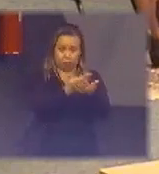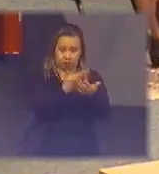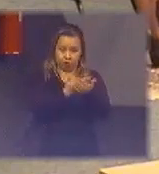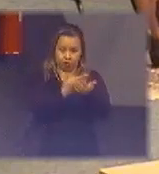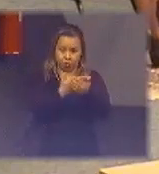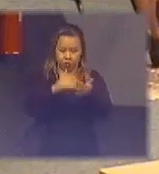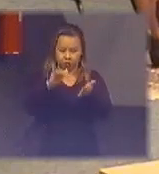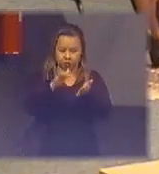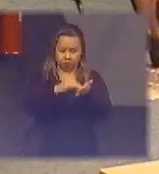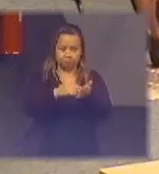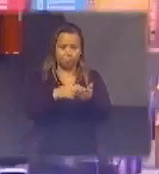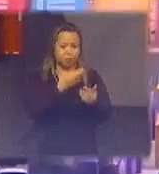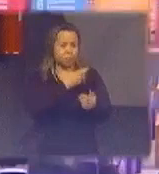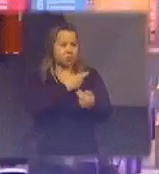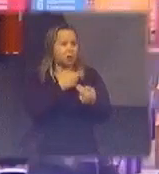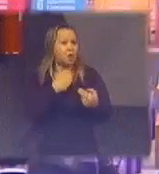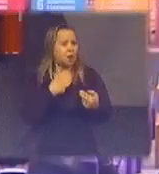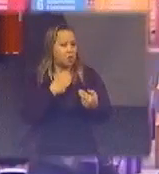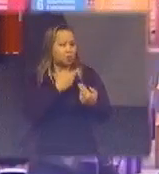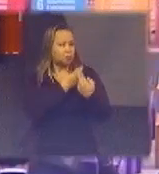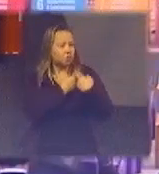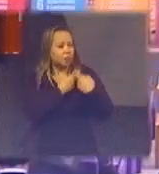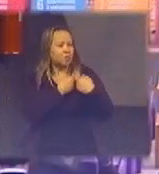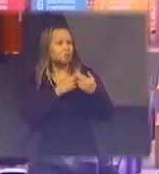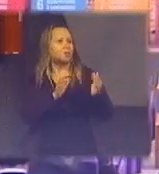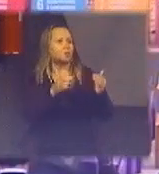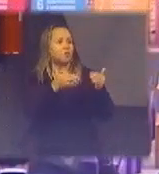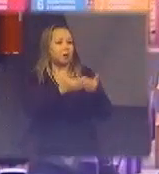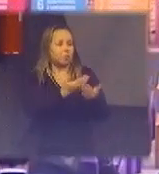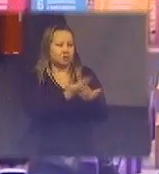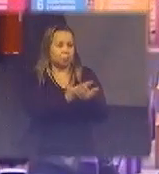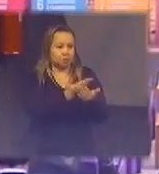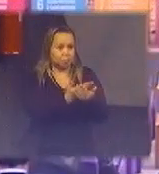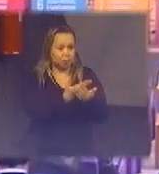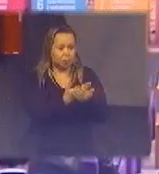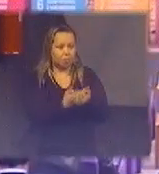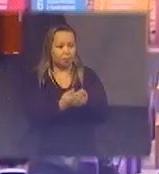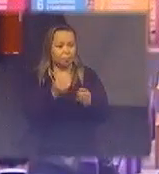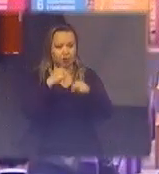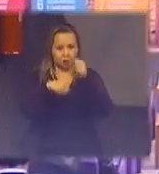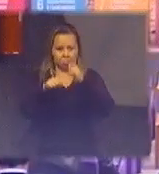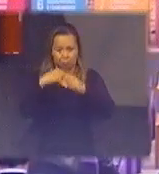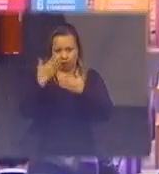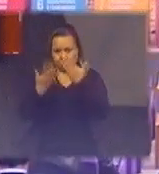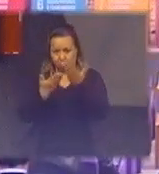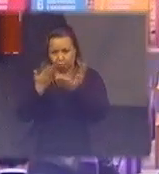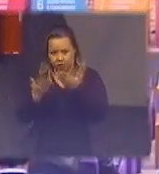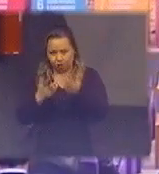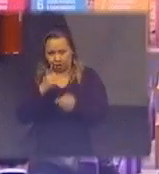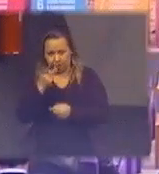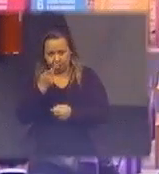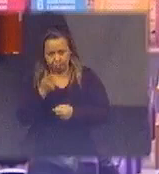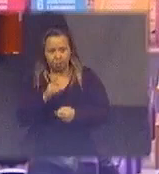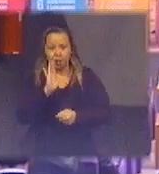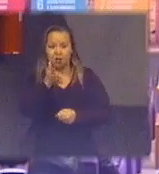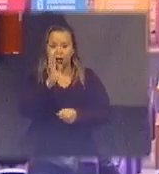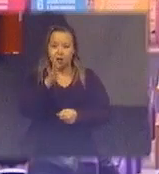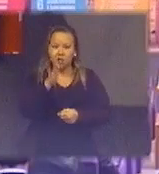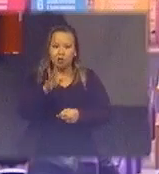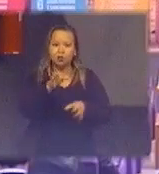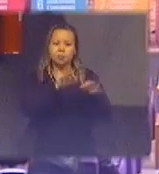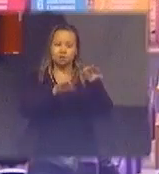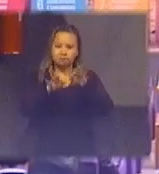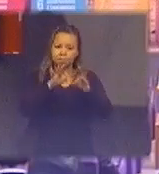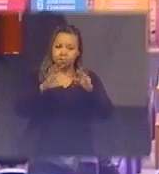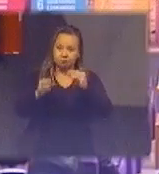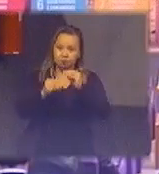secretariando e a outra que está se abrindo agora que é de economia circular já está formada em paralelo com a